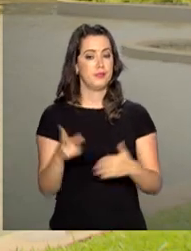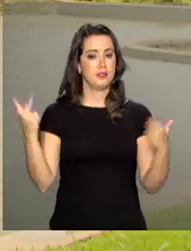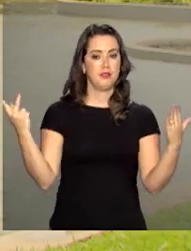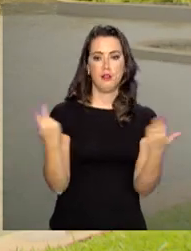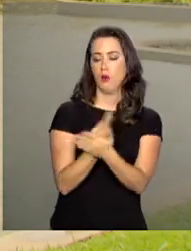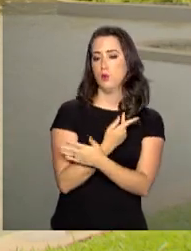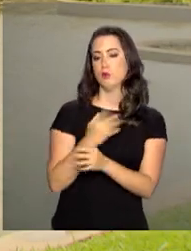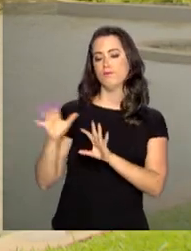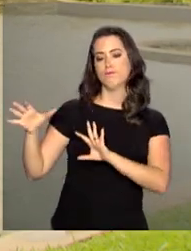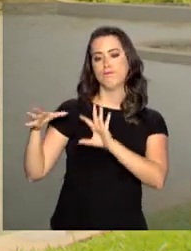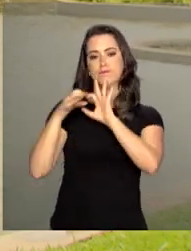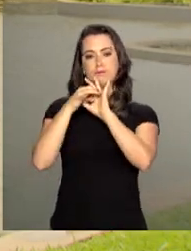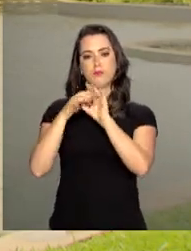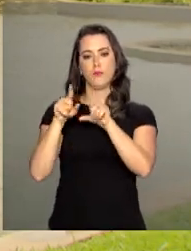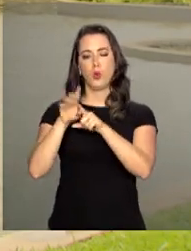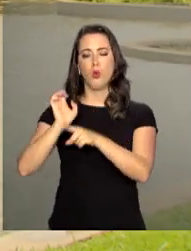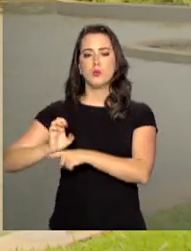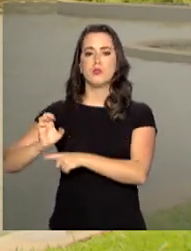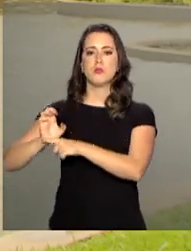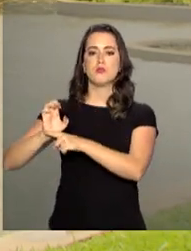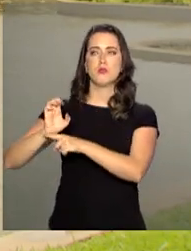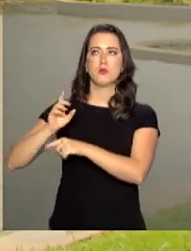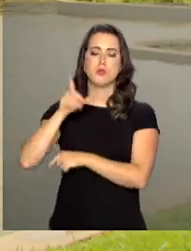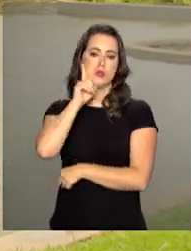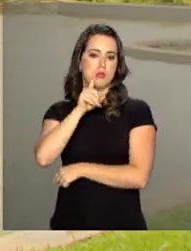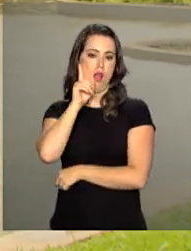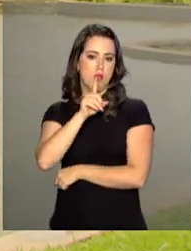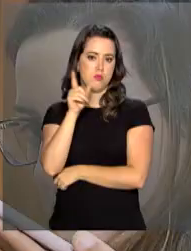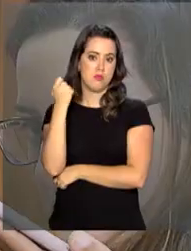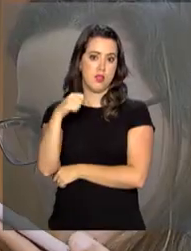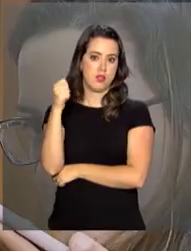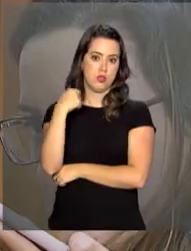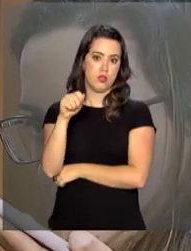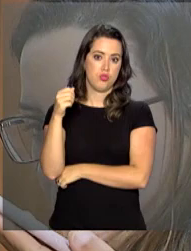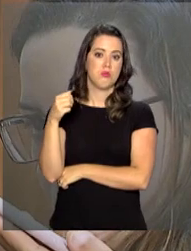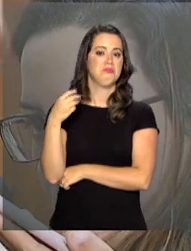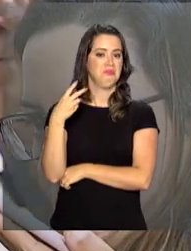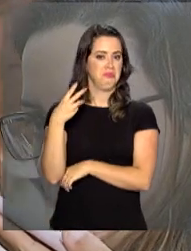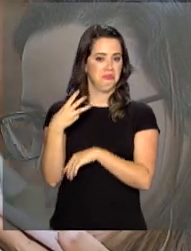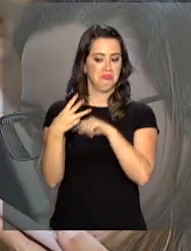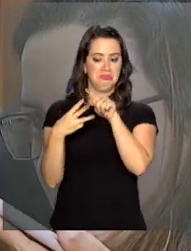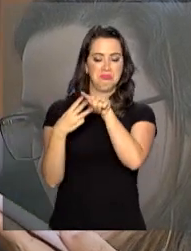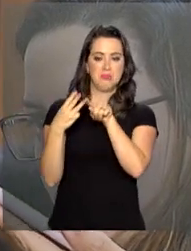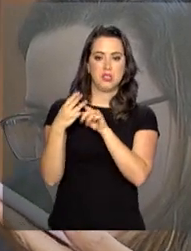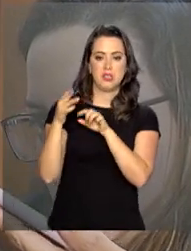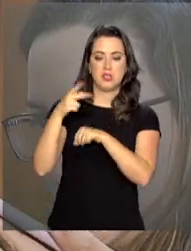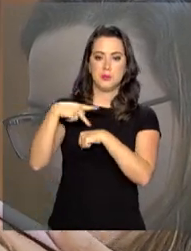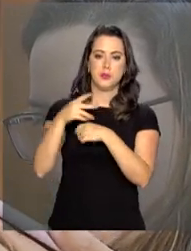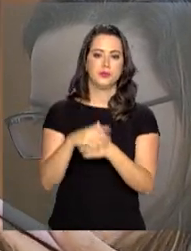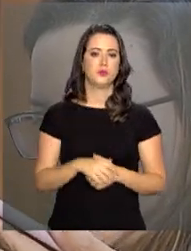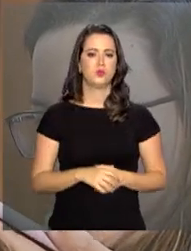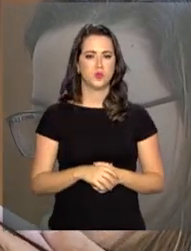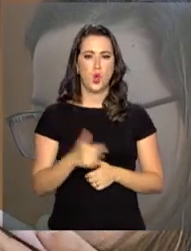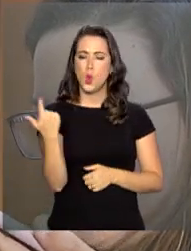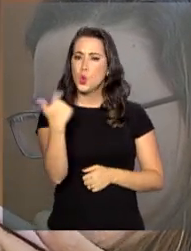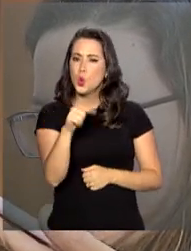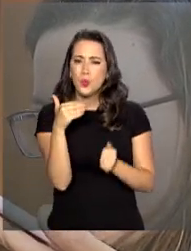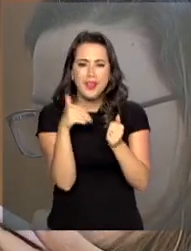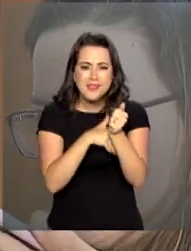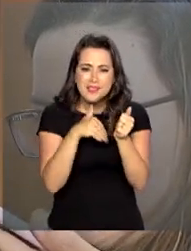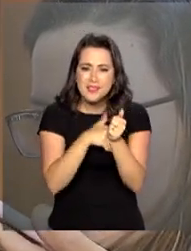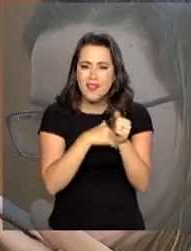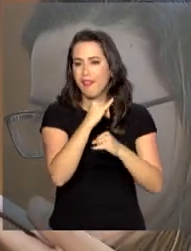realizada em parceria com os Estados Unidos e a Argentina. Não existe anonimato em rede social. Não